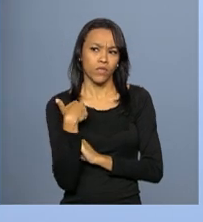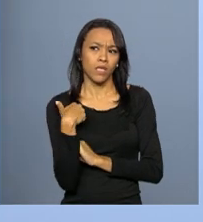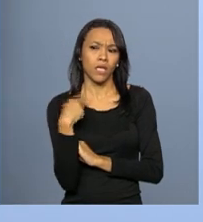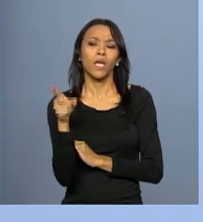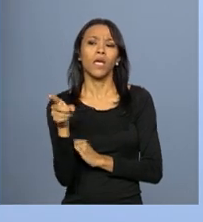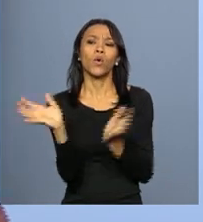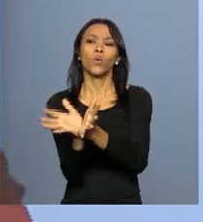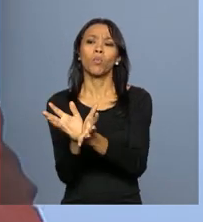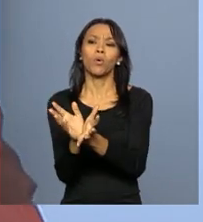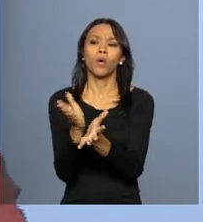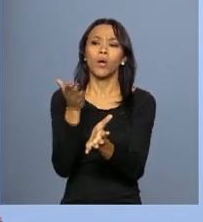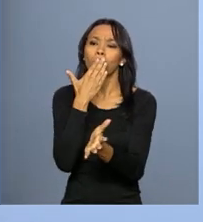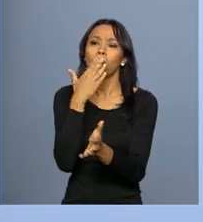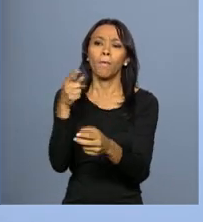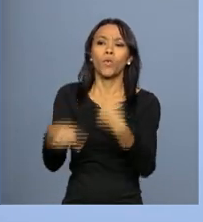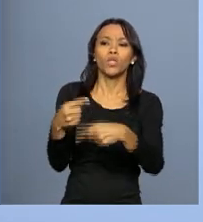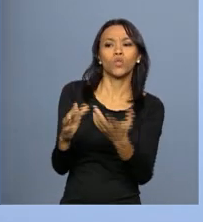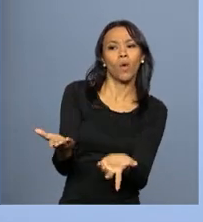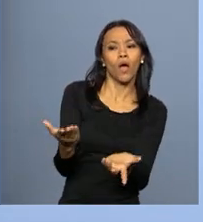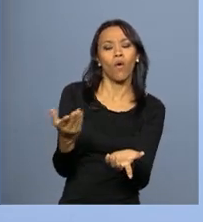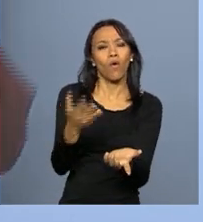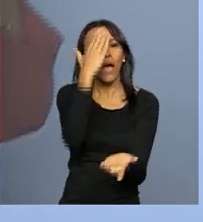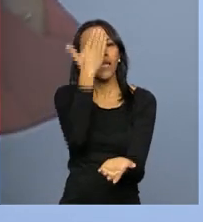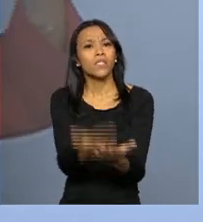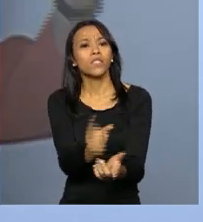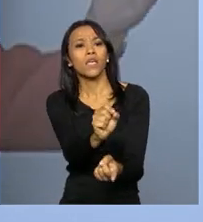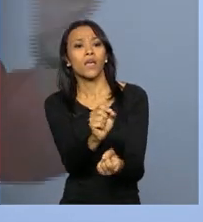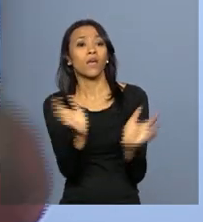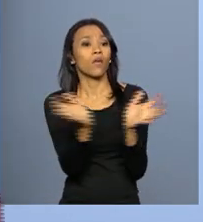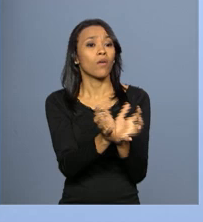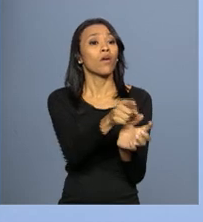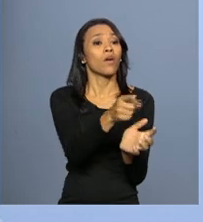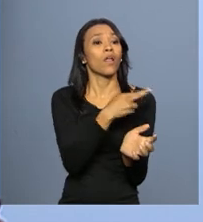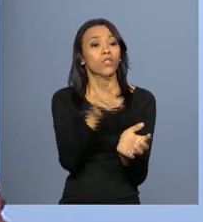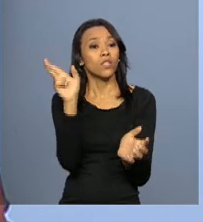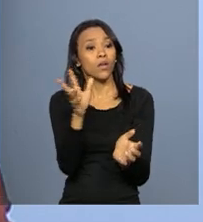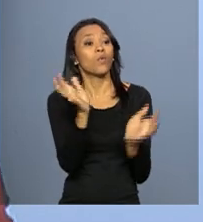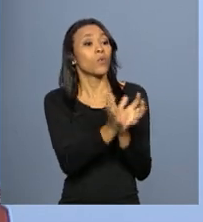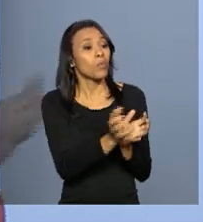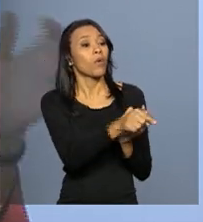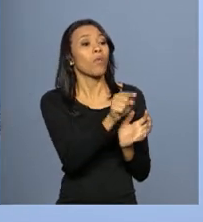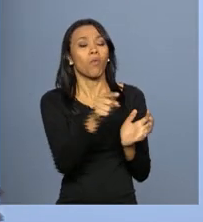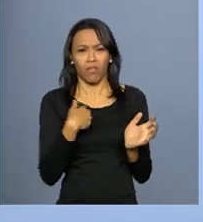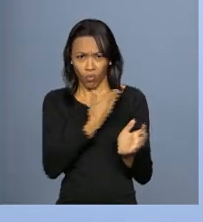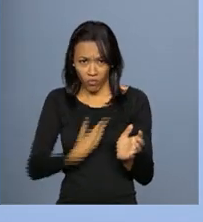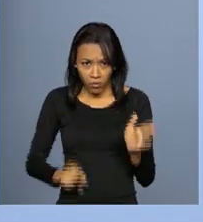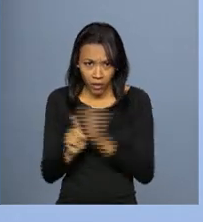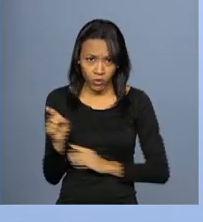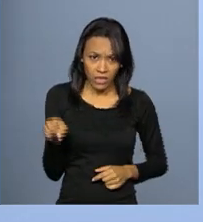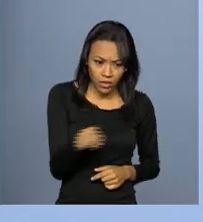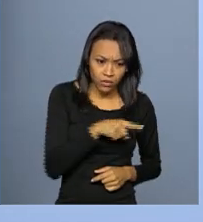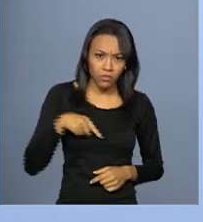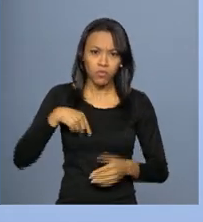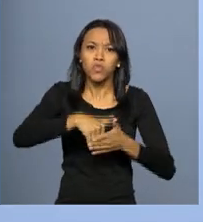pertence, o que é que você acredita, qual é seu credo religioso ou qual é seu time